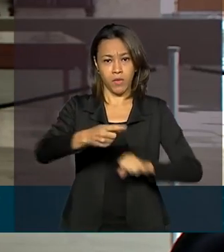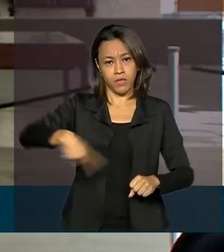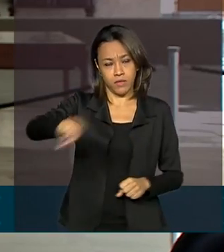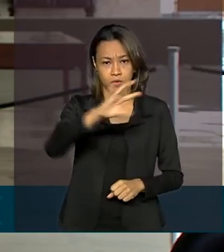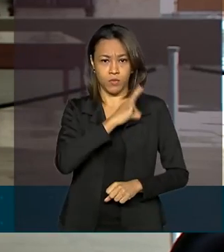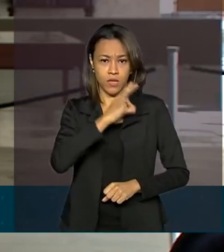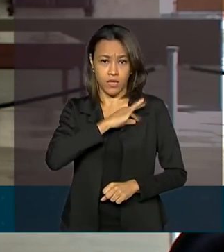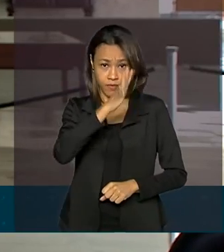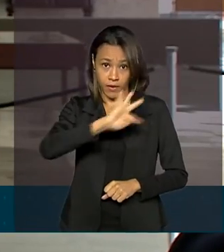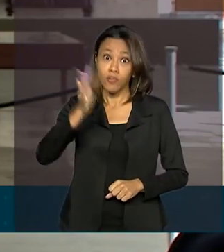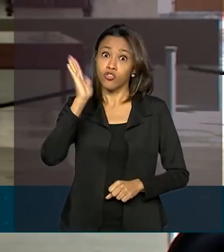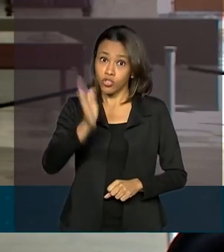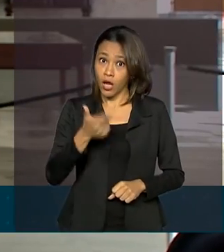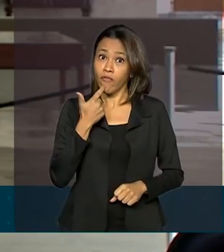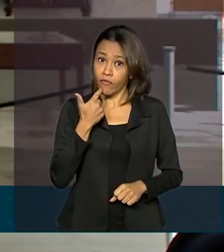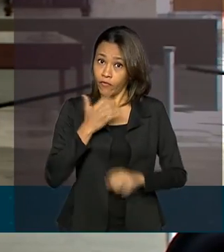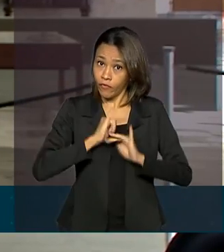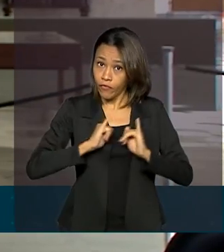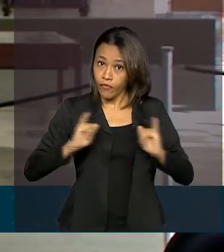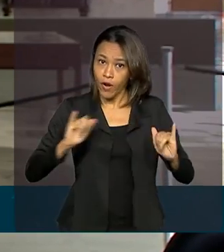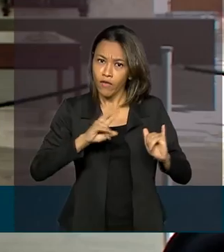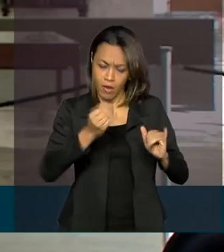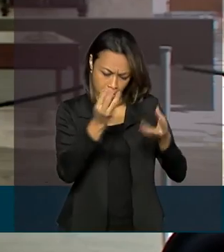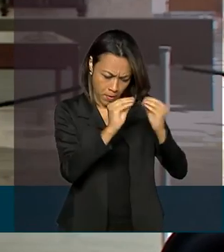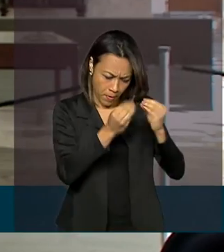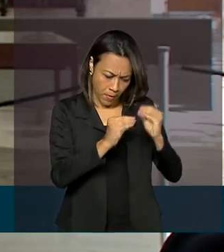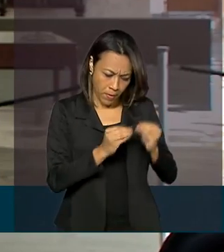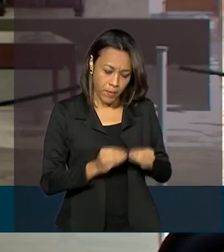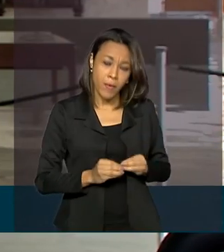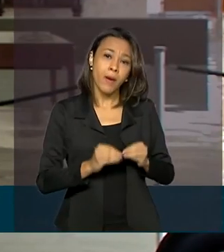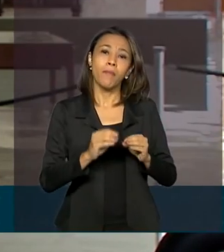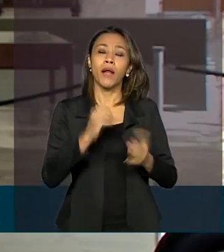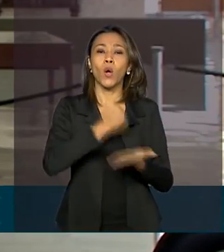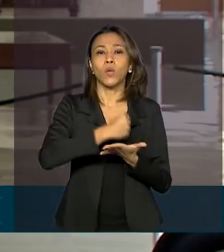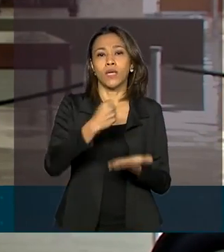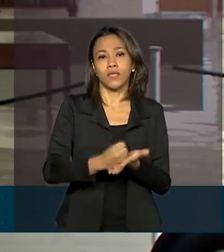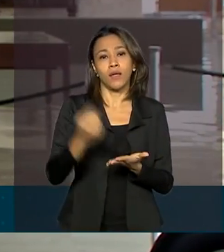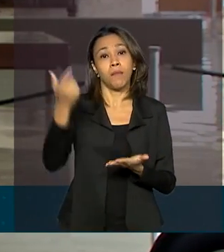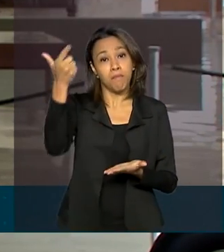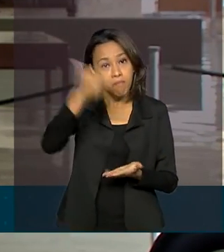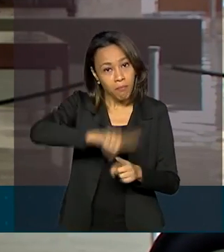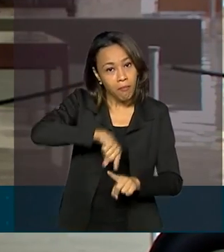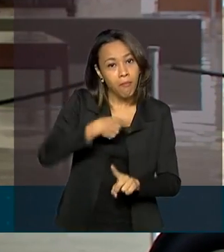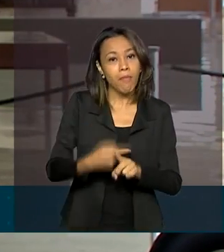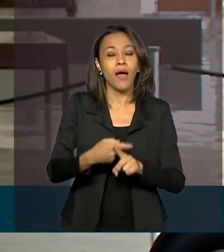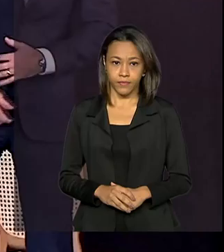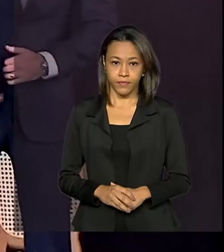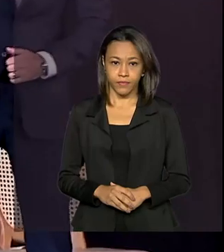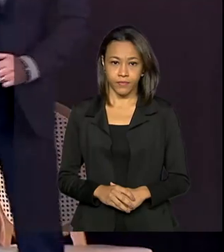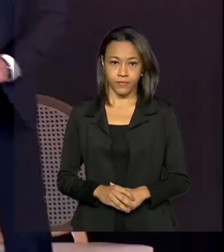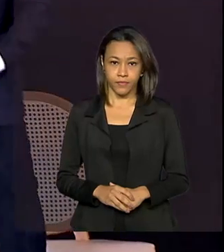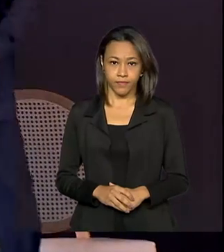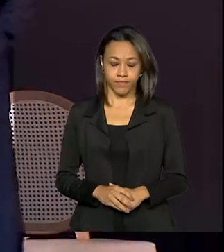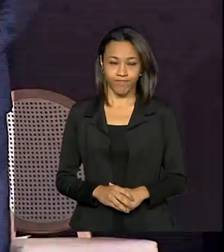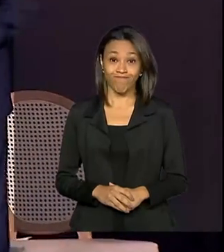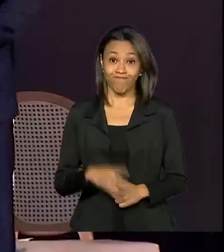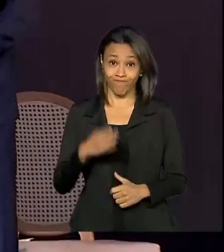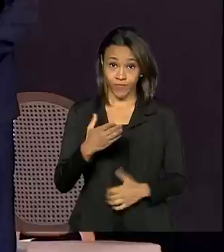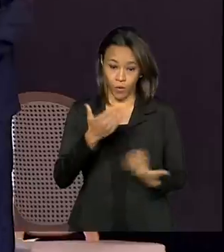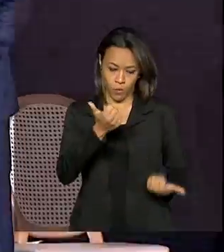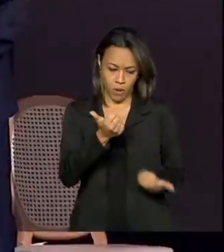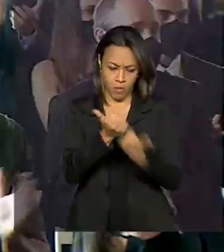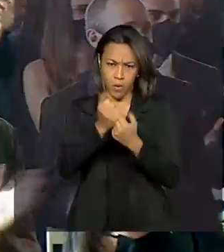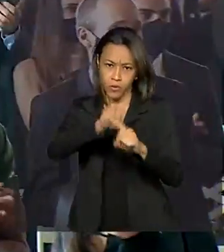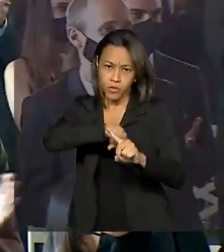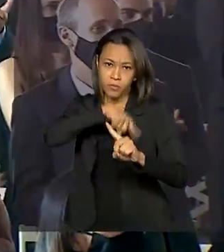elaboração um edital para contratar mais 2 mil policiais federais por concurso no ano que vem. Com o reforço